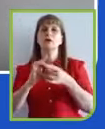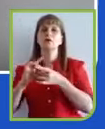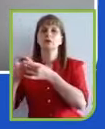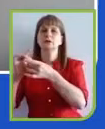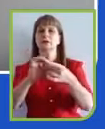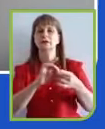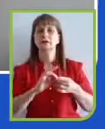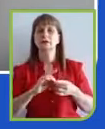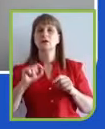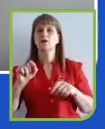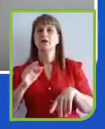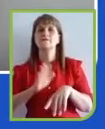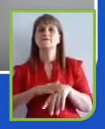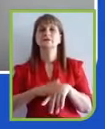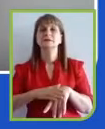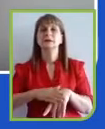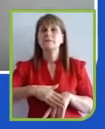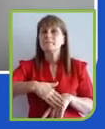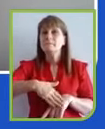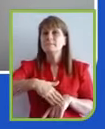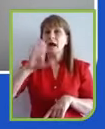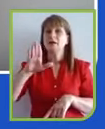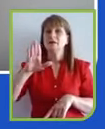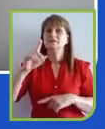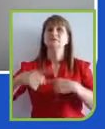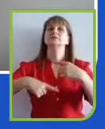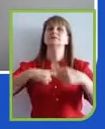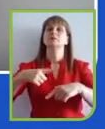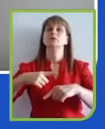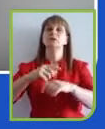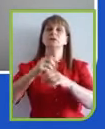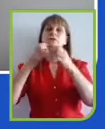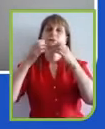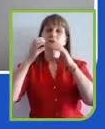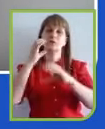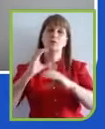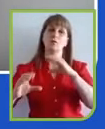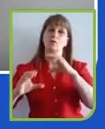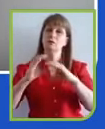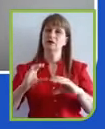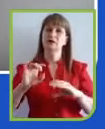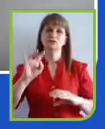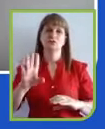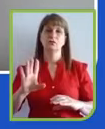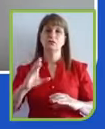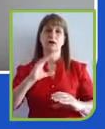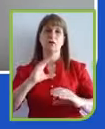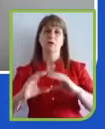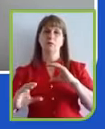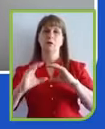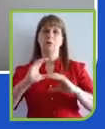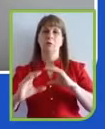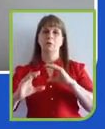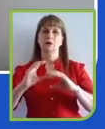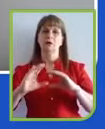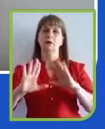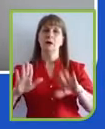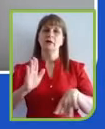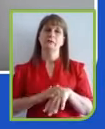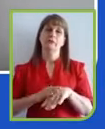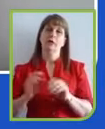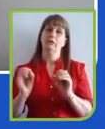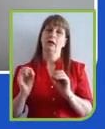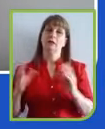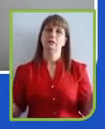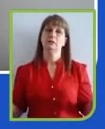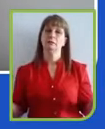depois comunicar. A gente tem muito essa filosofia, porque só ficar comunicando causa não é efetivo, né? Então, é fazer ter os